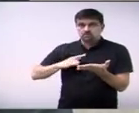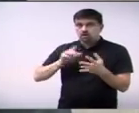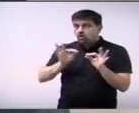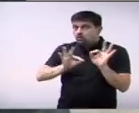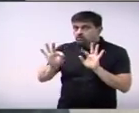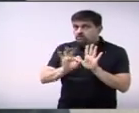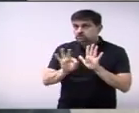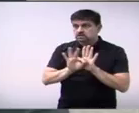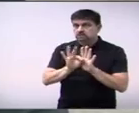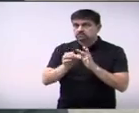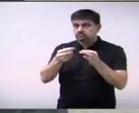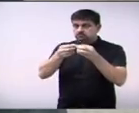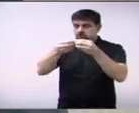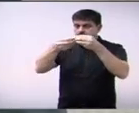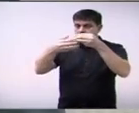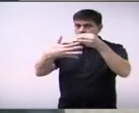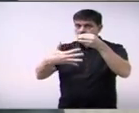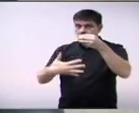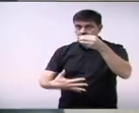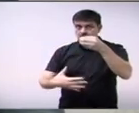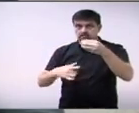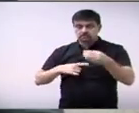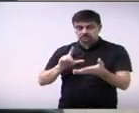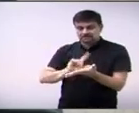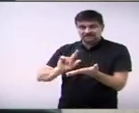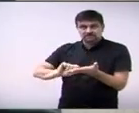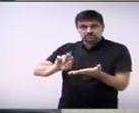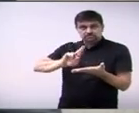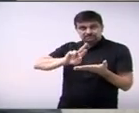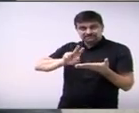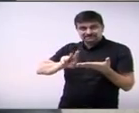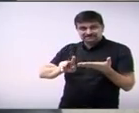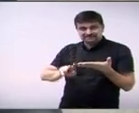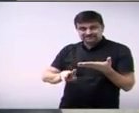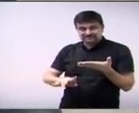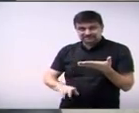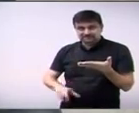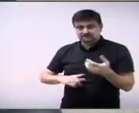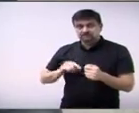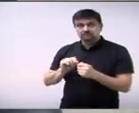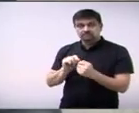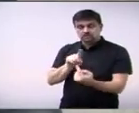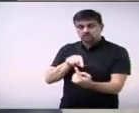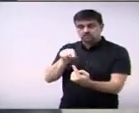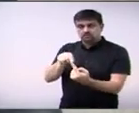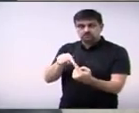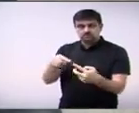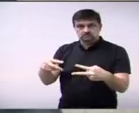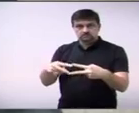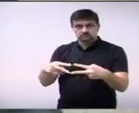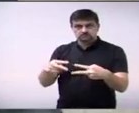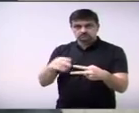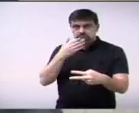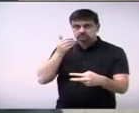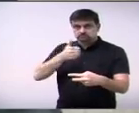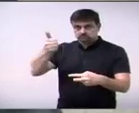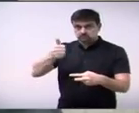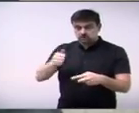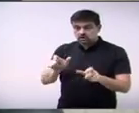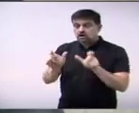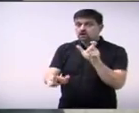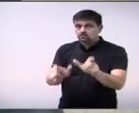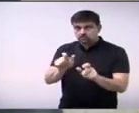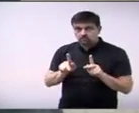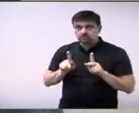complexo. Existem outros artigos que realmente contemplam melhorias para o município e que a população está carente e precisando.